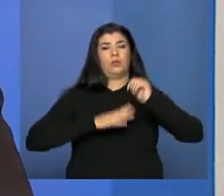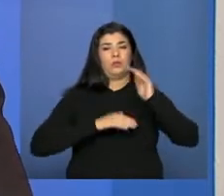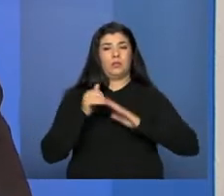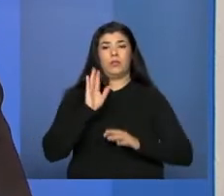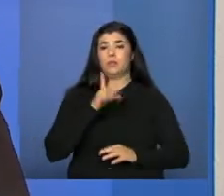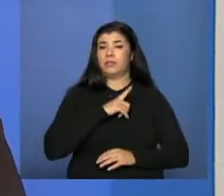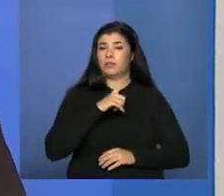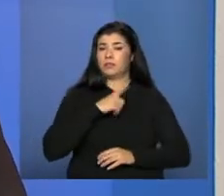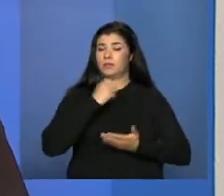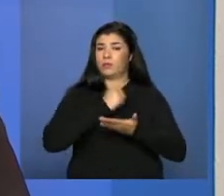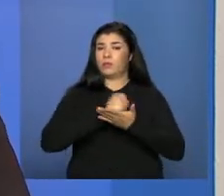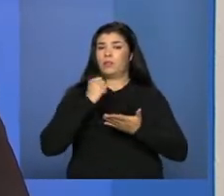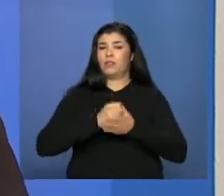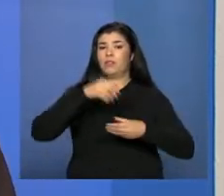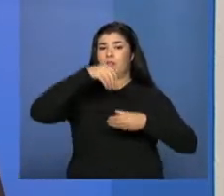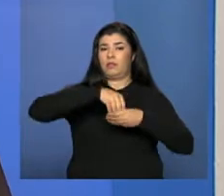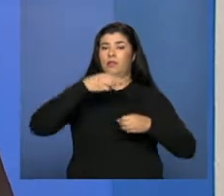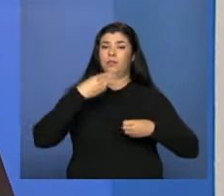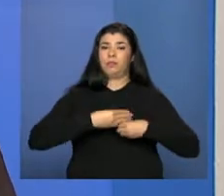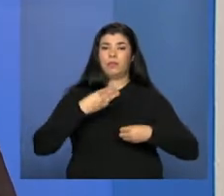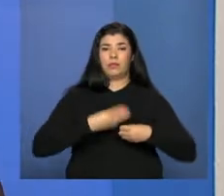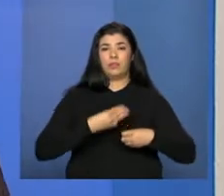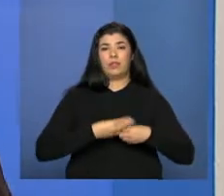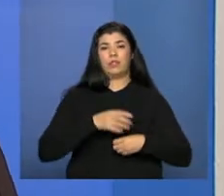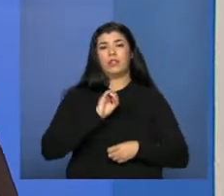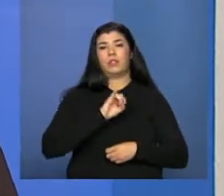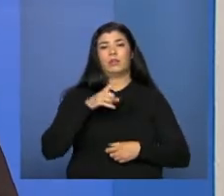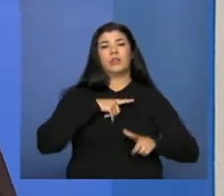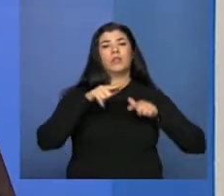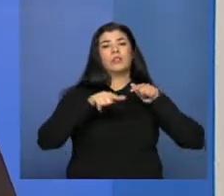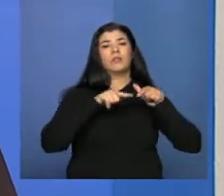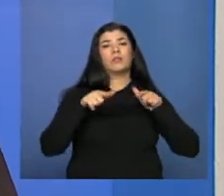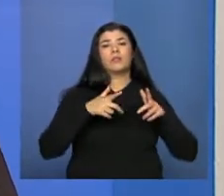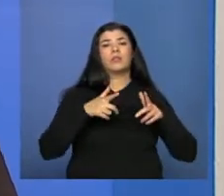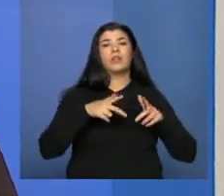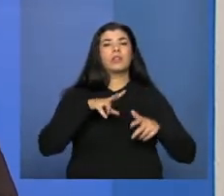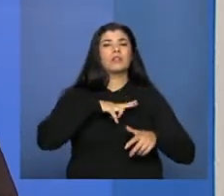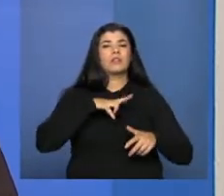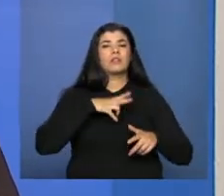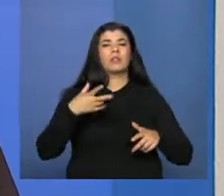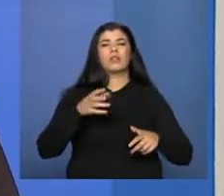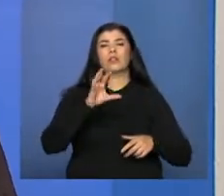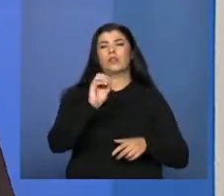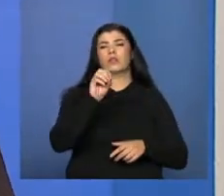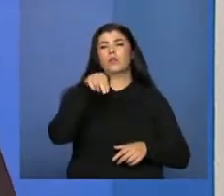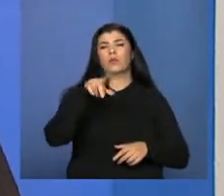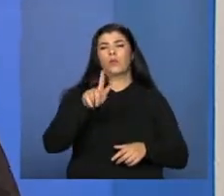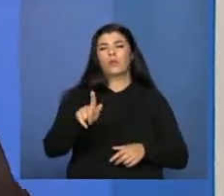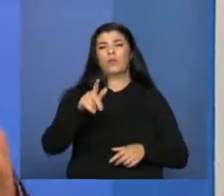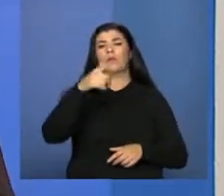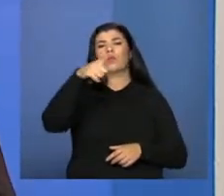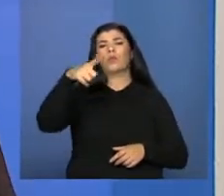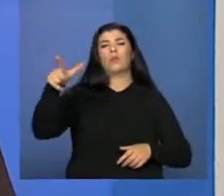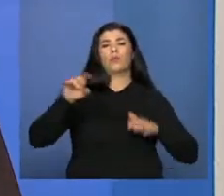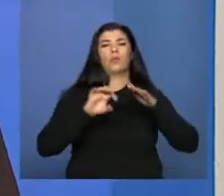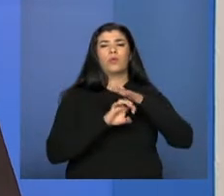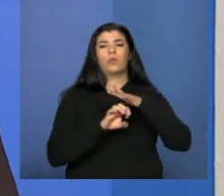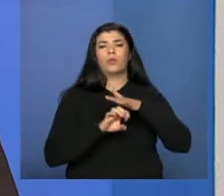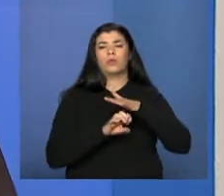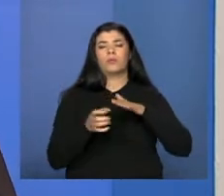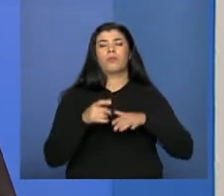contratados no município, seja por pregão eletrônico, por empresa, por ONG, por, enfim, pelo próprio